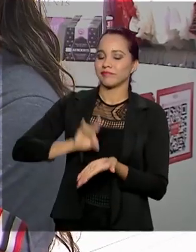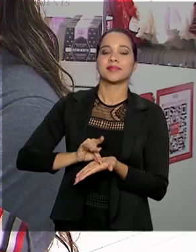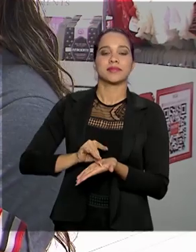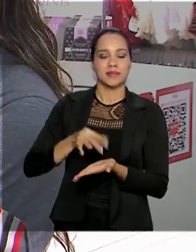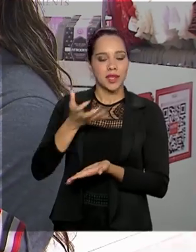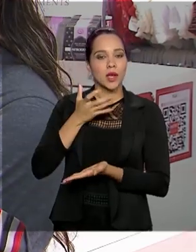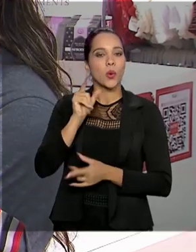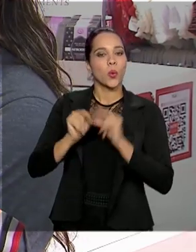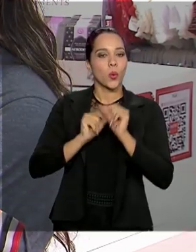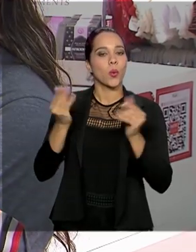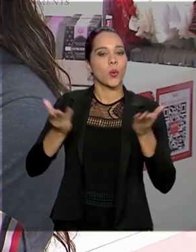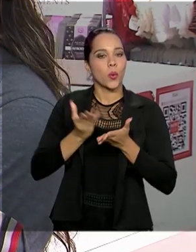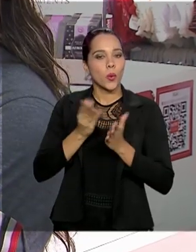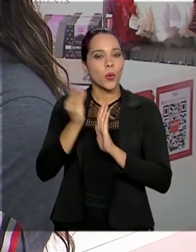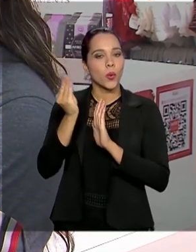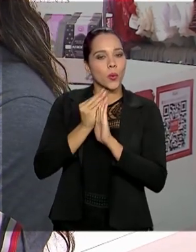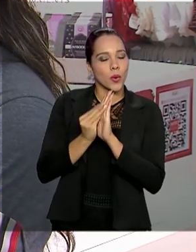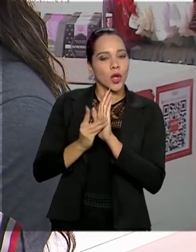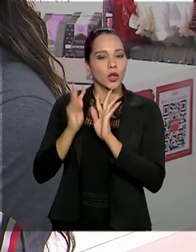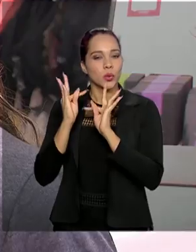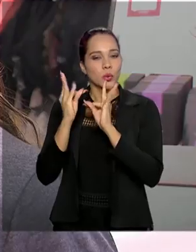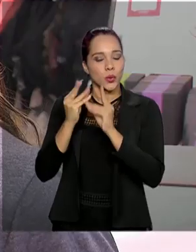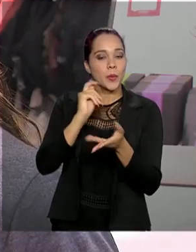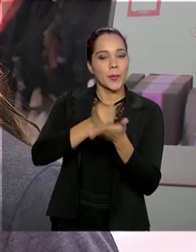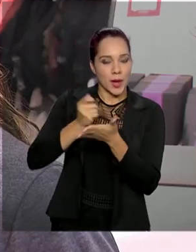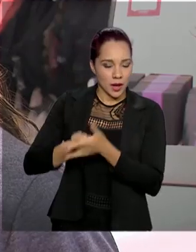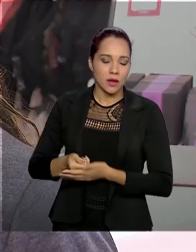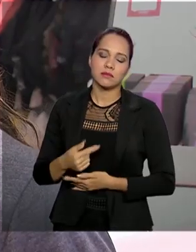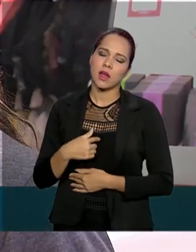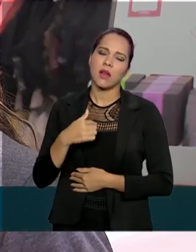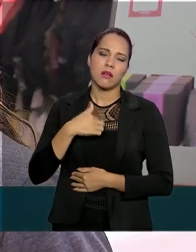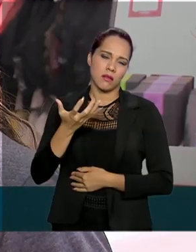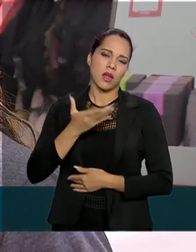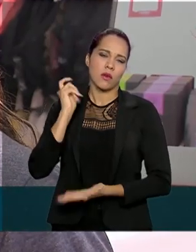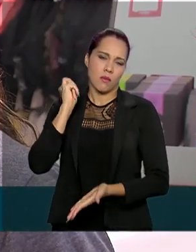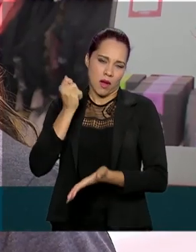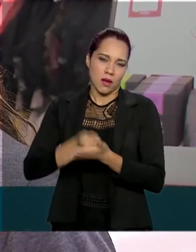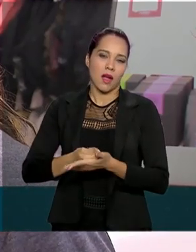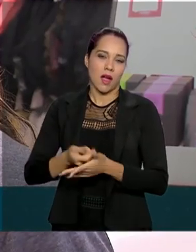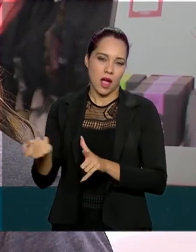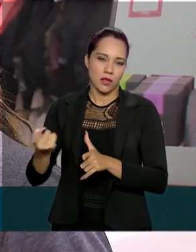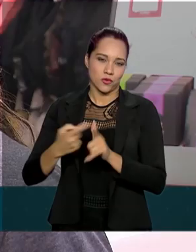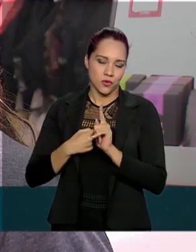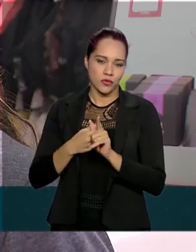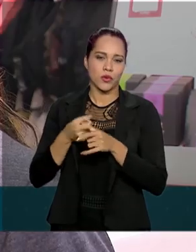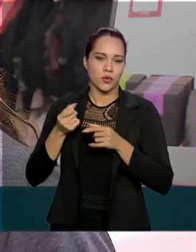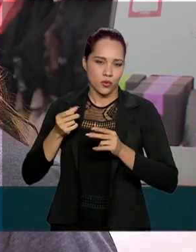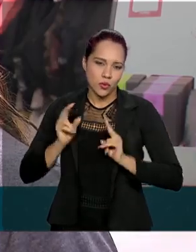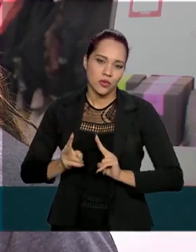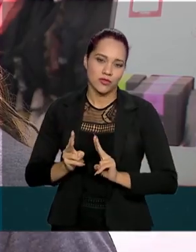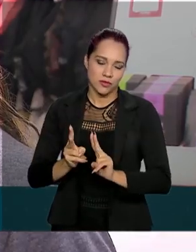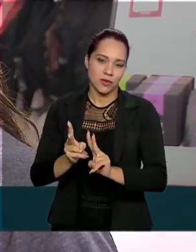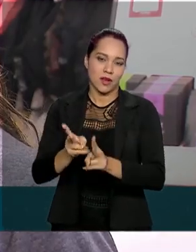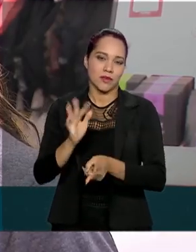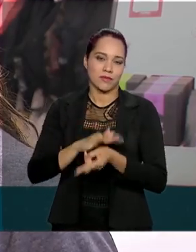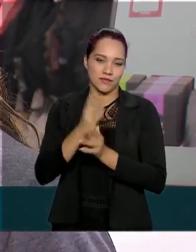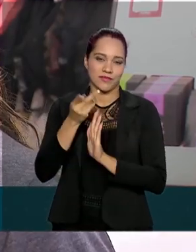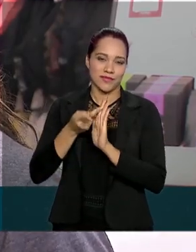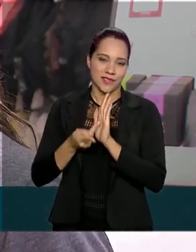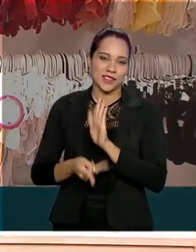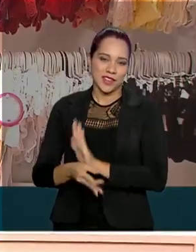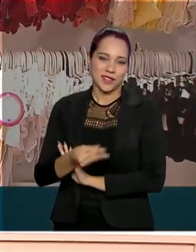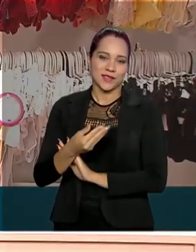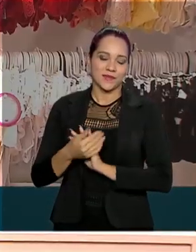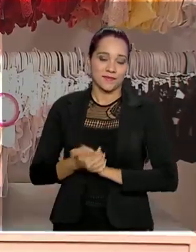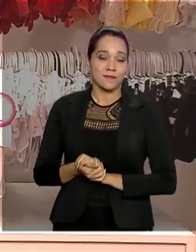pretende agora colocar as contas em dia. Quitar minhas dívidas, continuar mesmo, um projeto que eu tenho